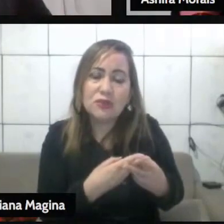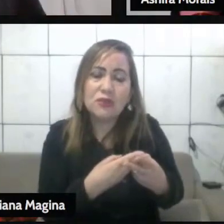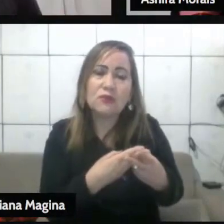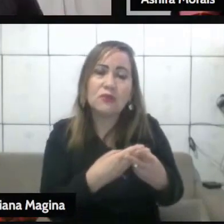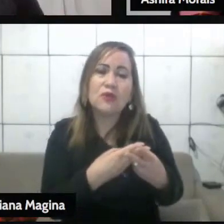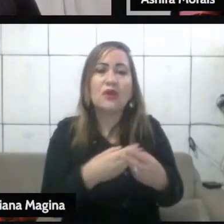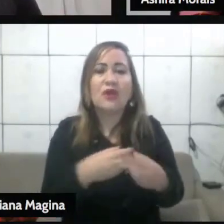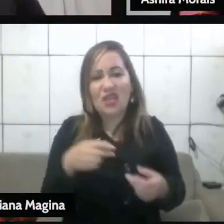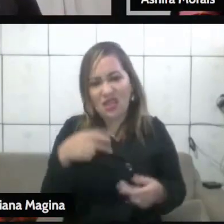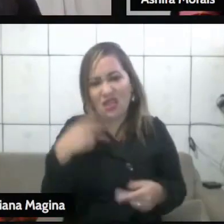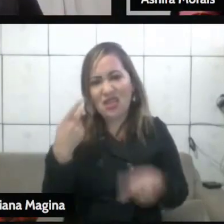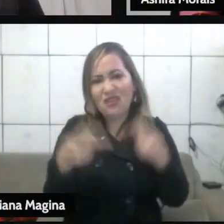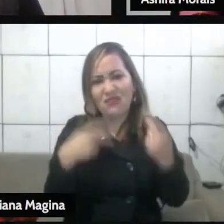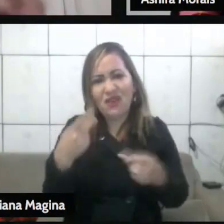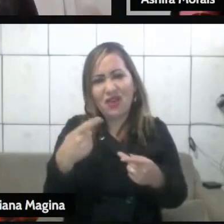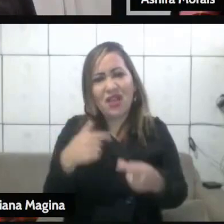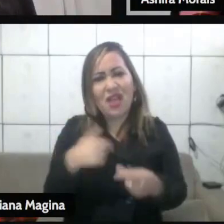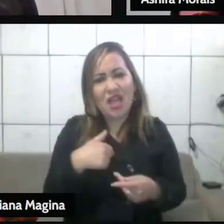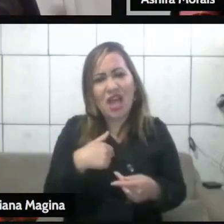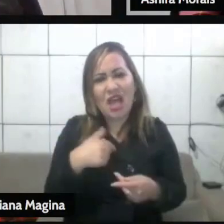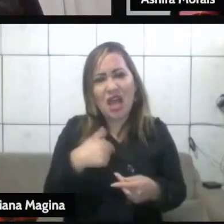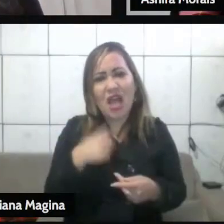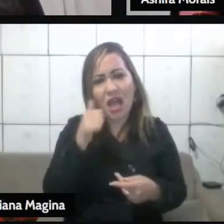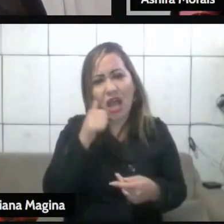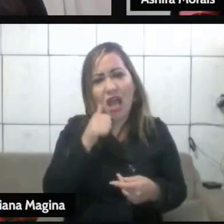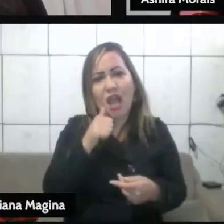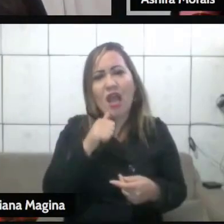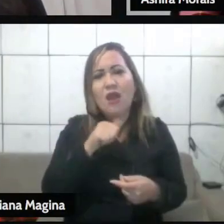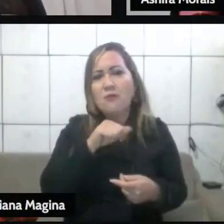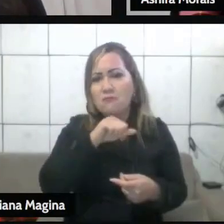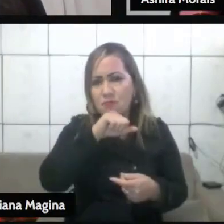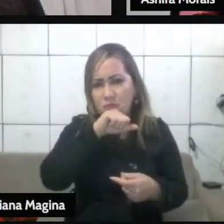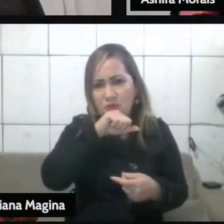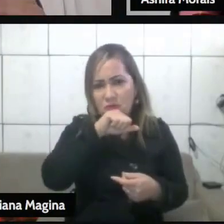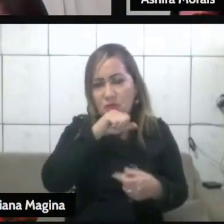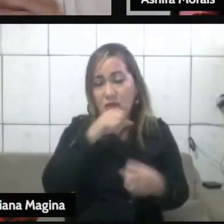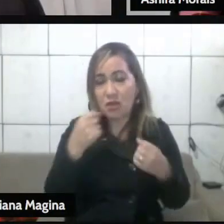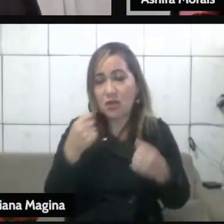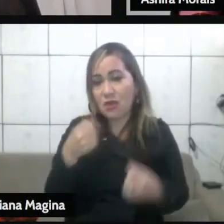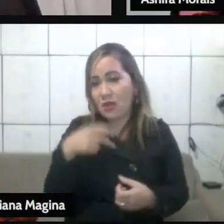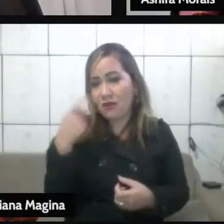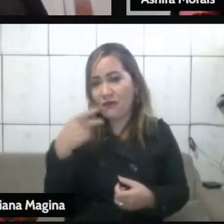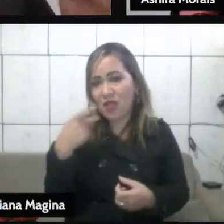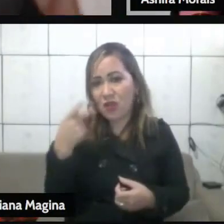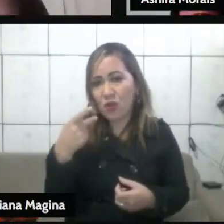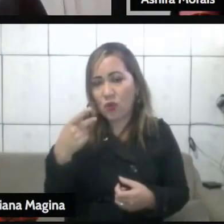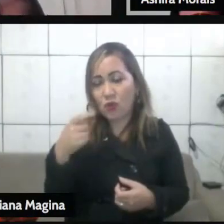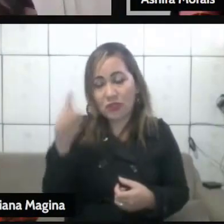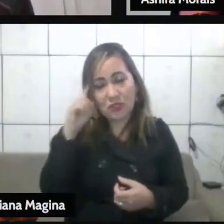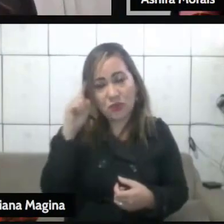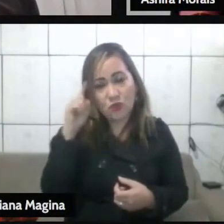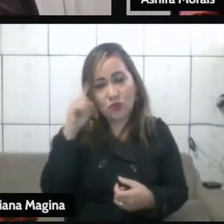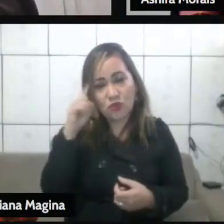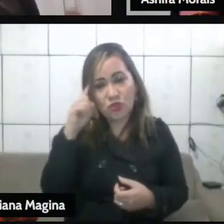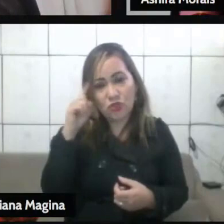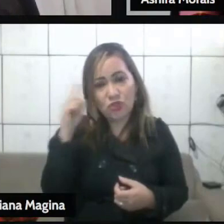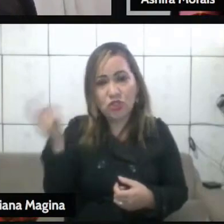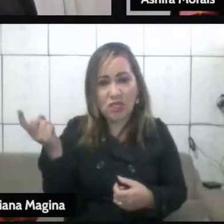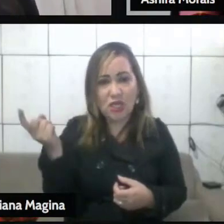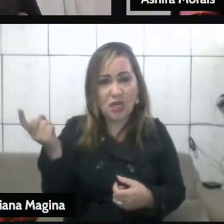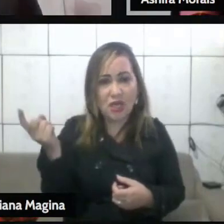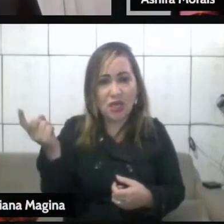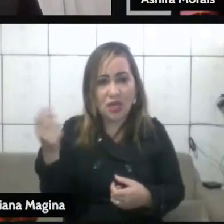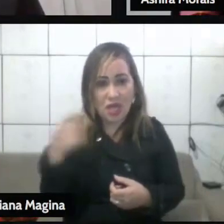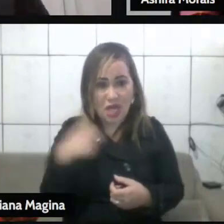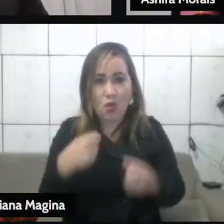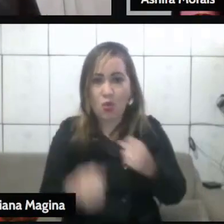aluno chegou para mim e falou assim, Matheus, a minha mãe falou que se um dia uma mulher traísse um dos filhos dela e o filho dela não matasse a